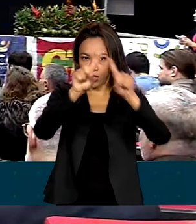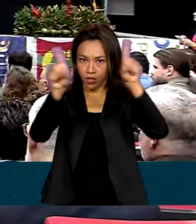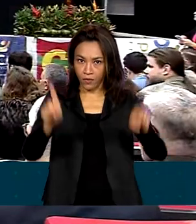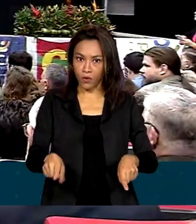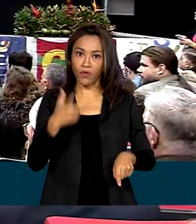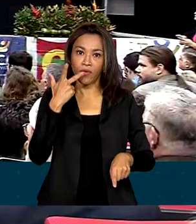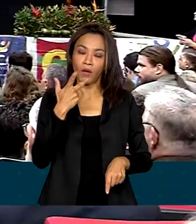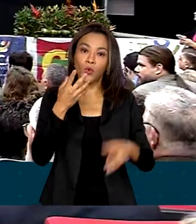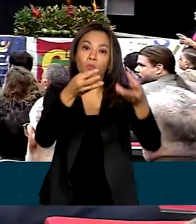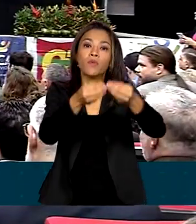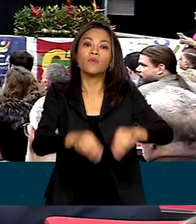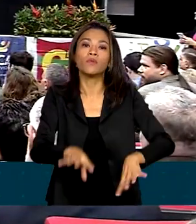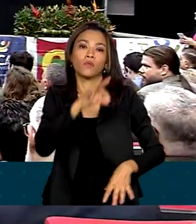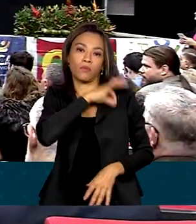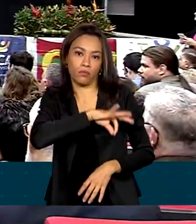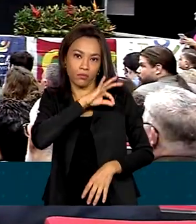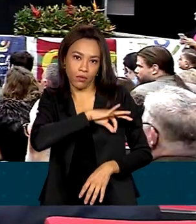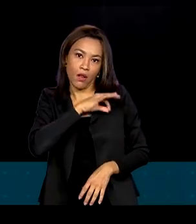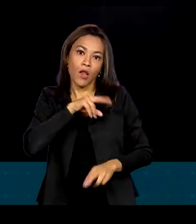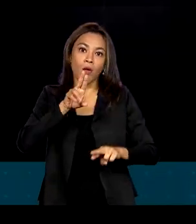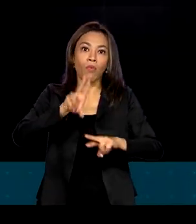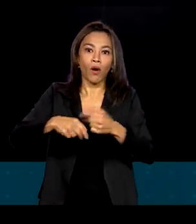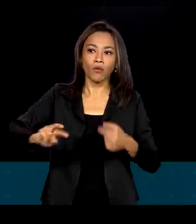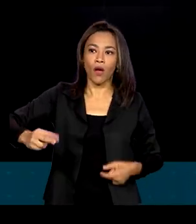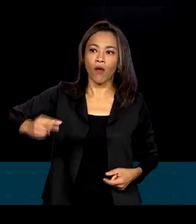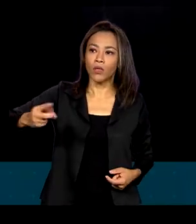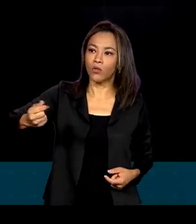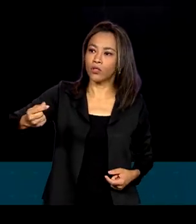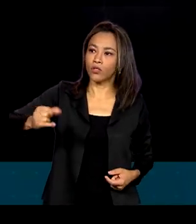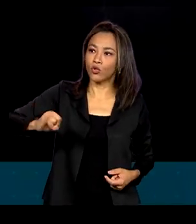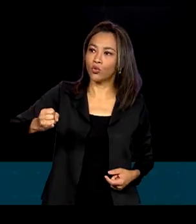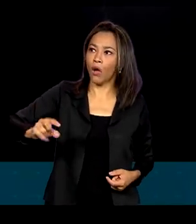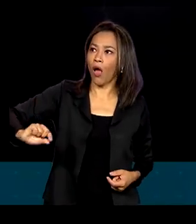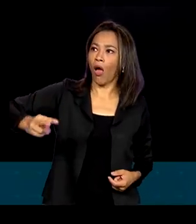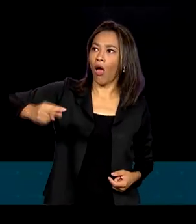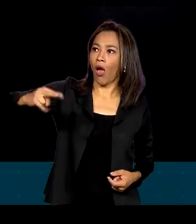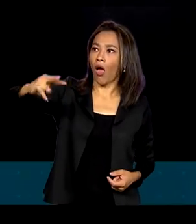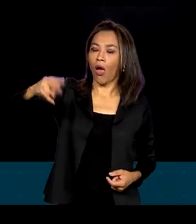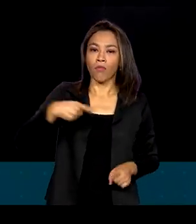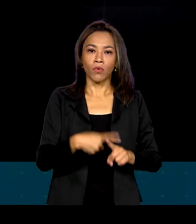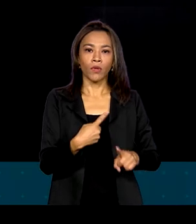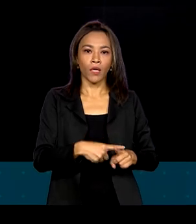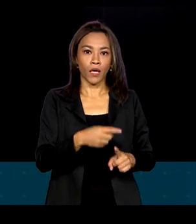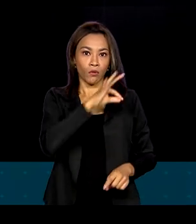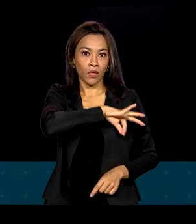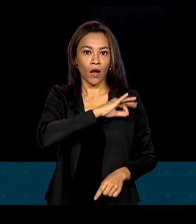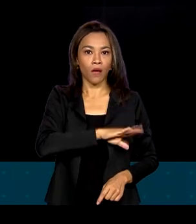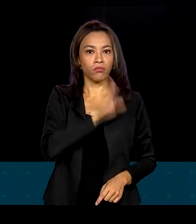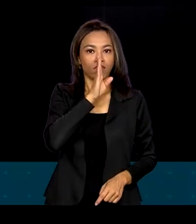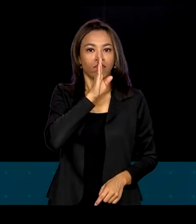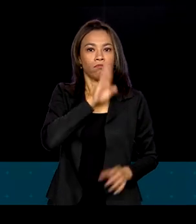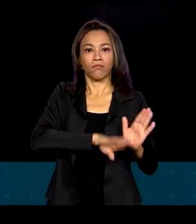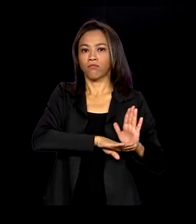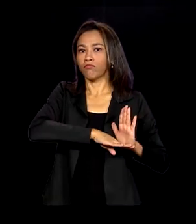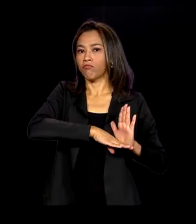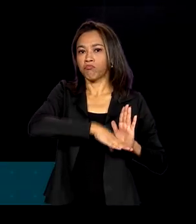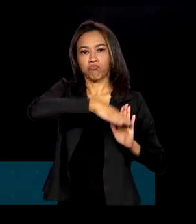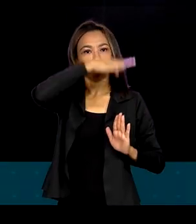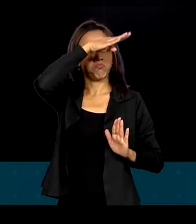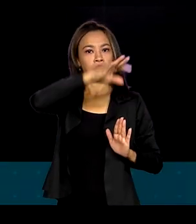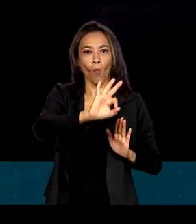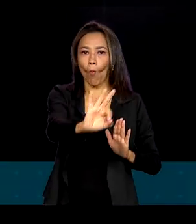aquisitivo das categorias, já que há sete anos os salários estão congelados. Nesse período, sem